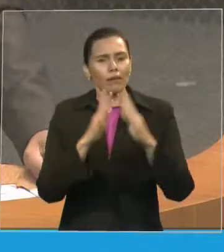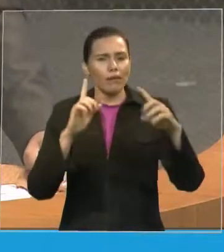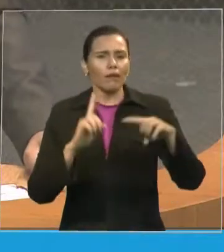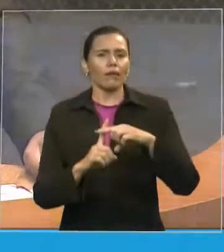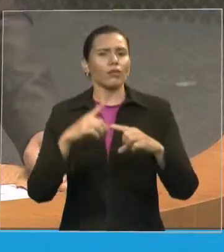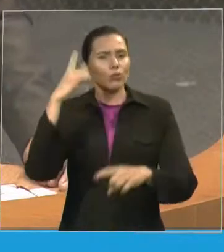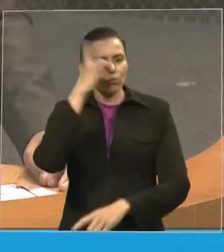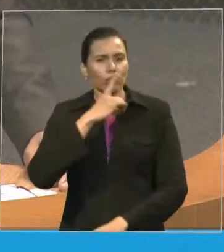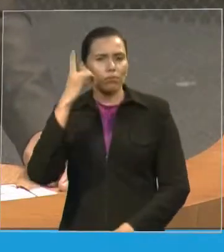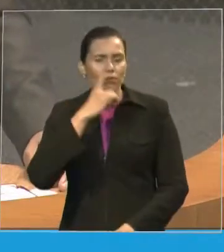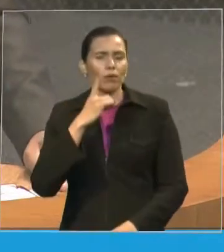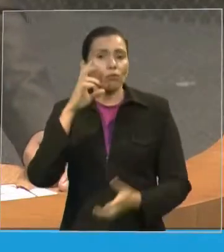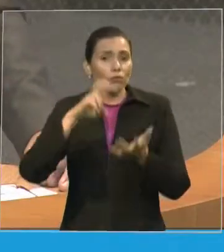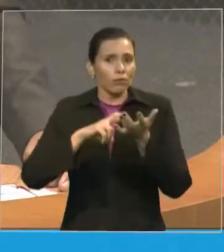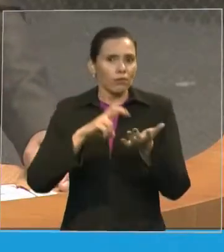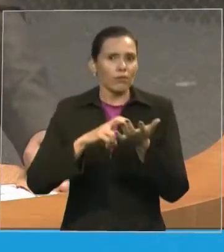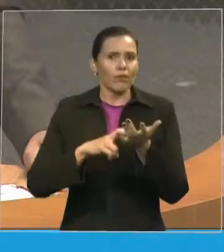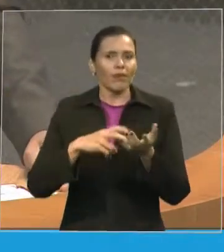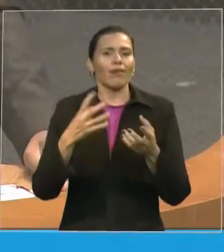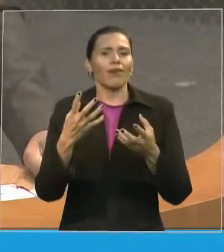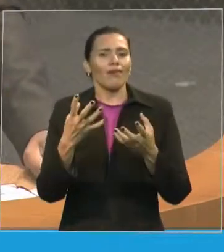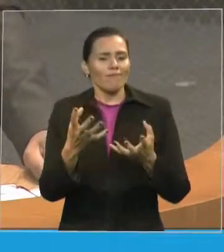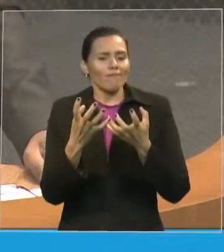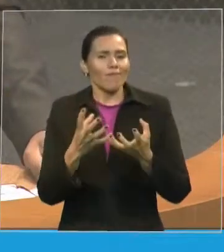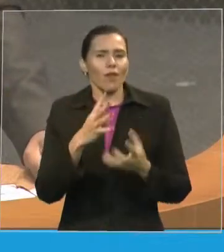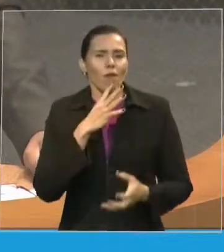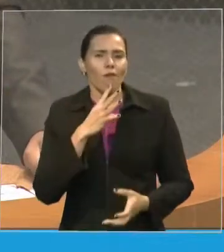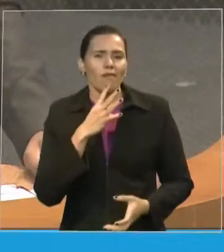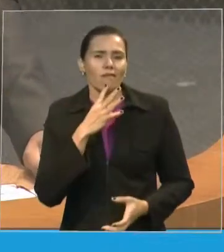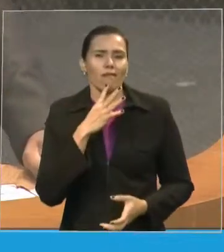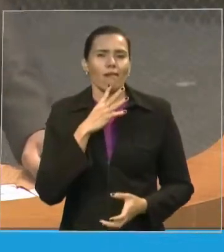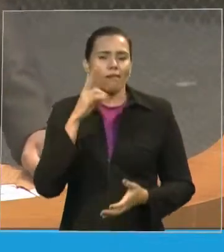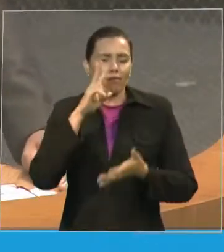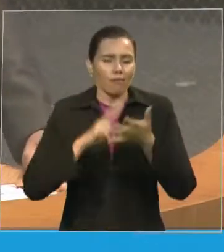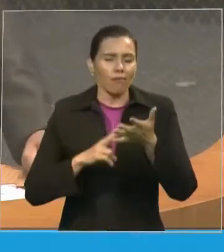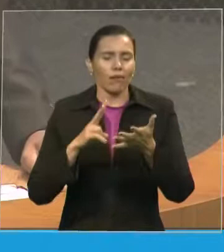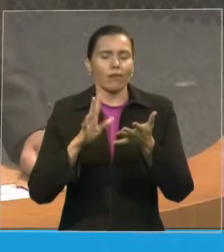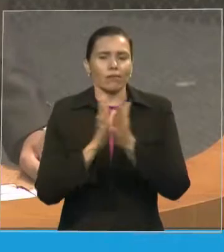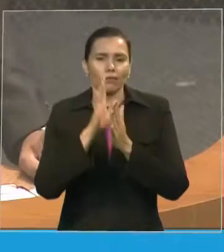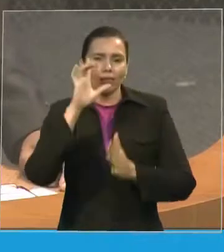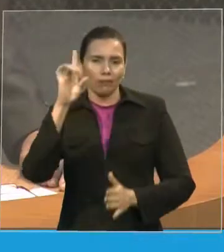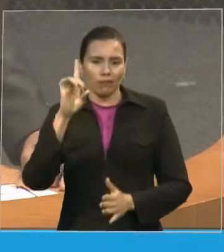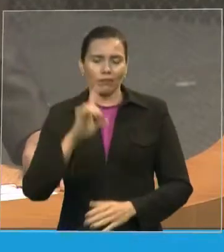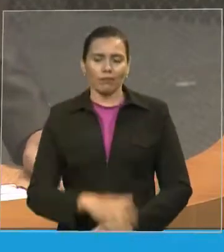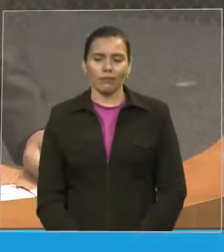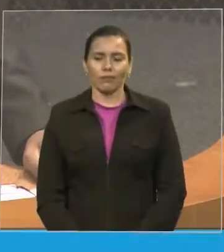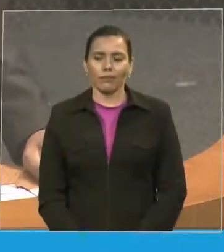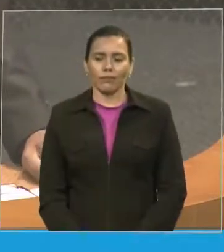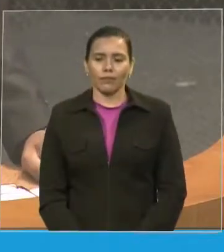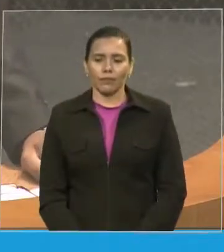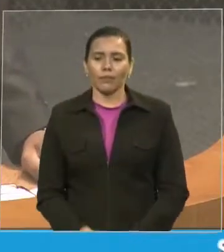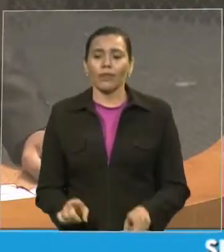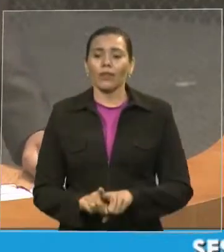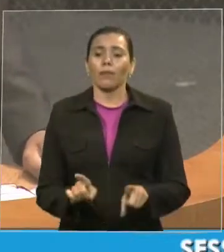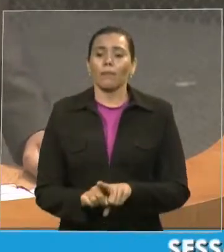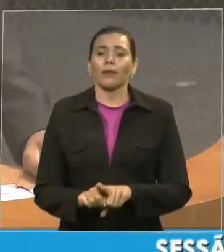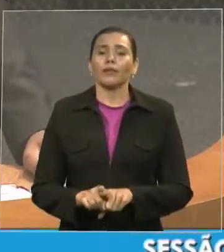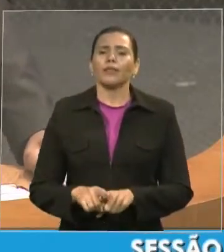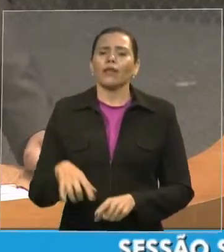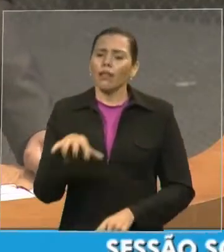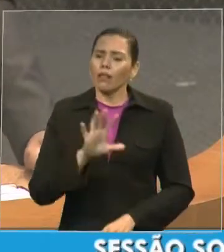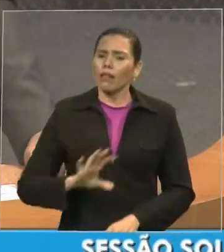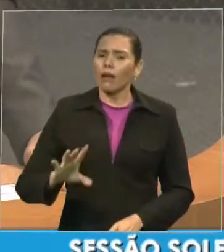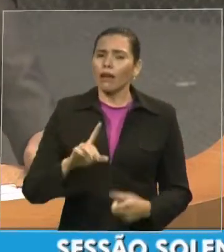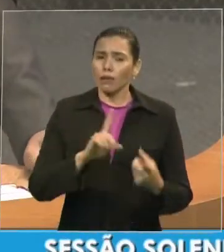ler, de conhecer as Sagradas Escrituras. A outra área da segurança. Quantas pessoas